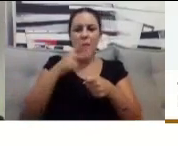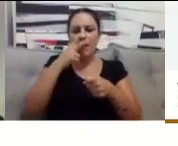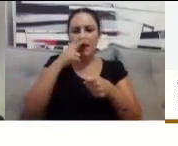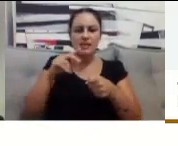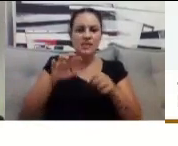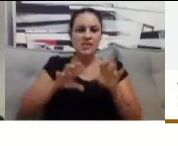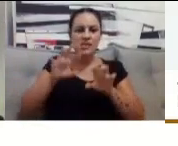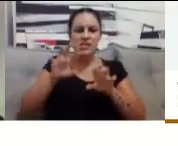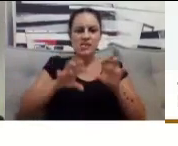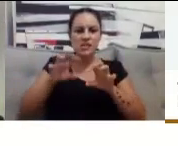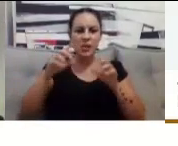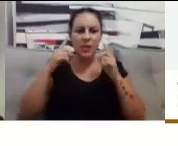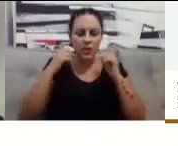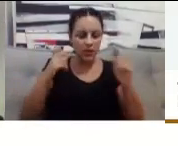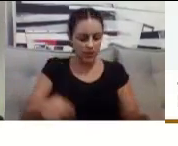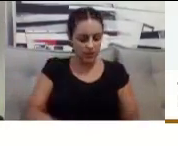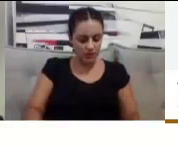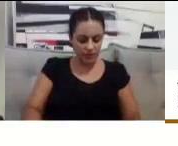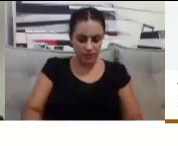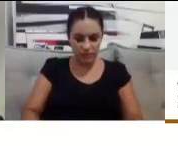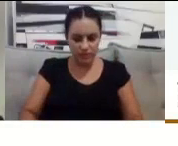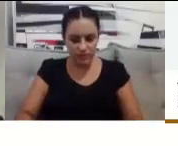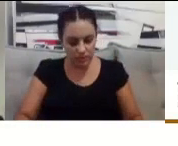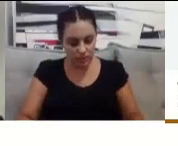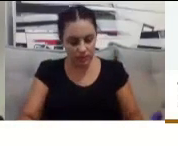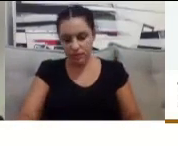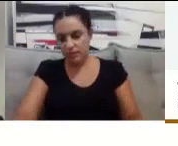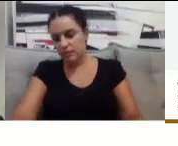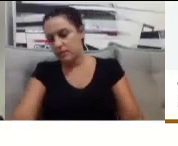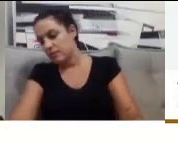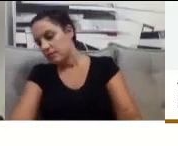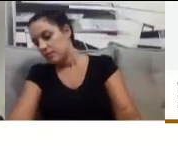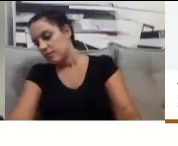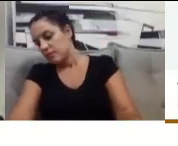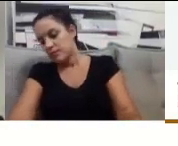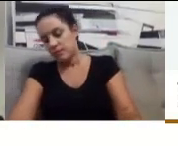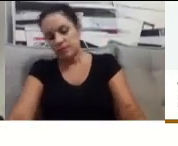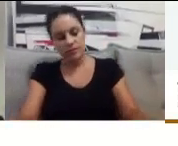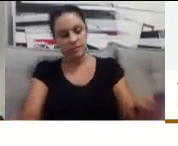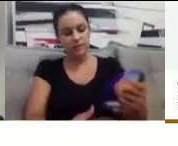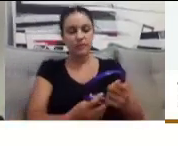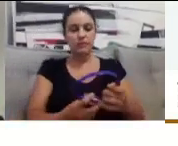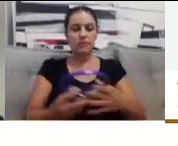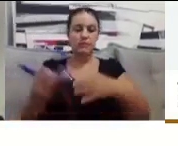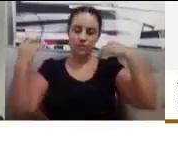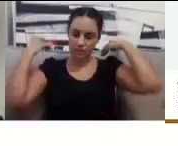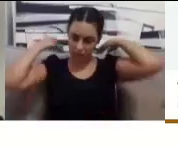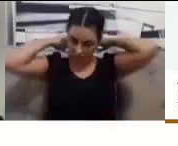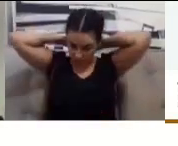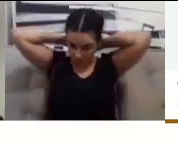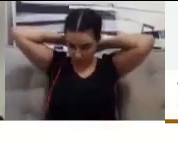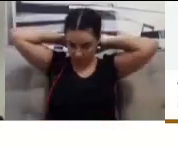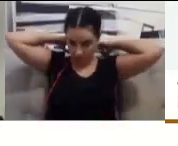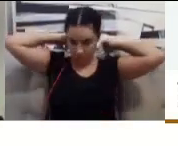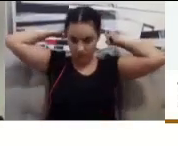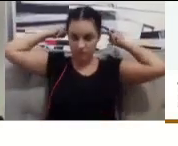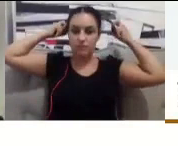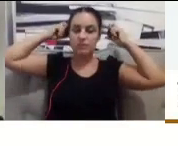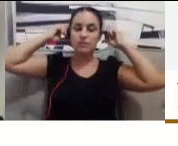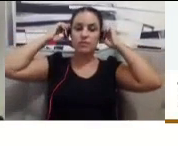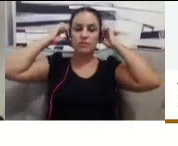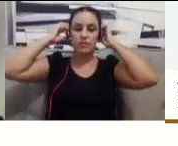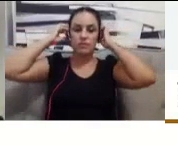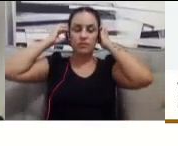Eu estou com um notebook aqui, que eu tentei três vezes mandar o vídeo, mas eu vou tentar